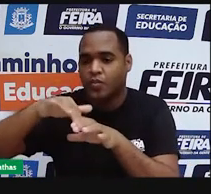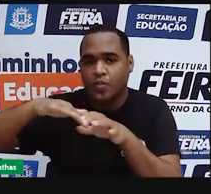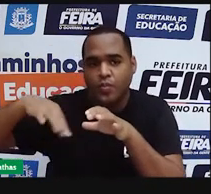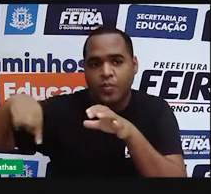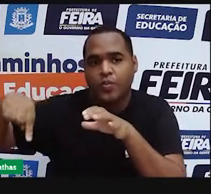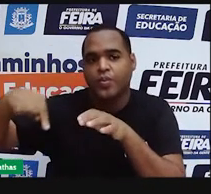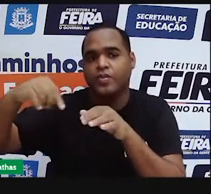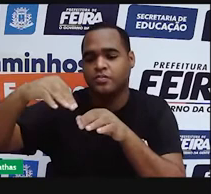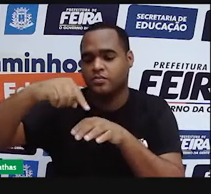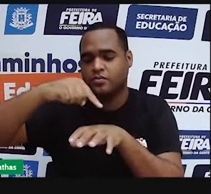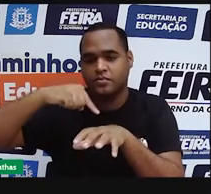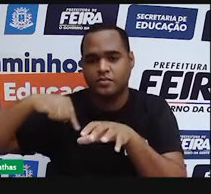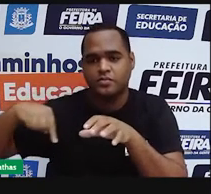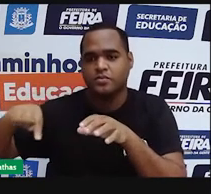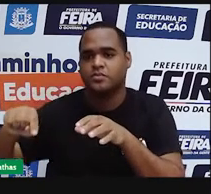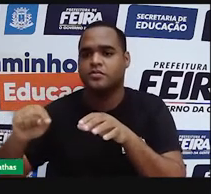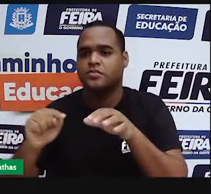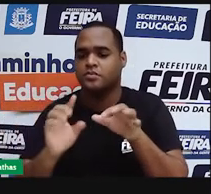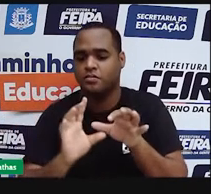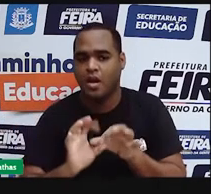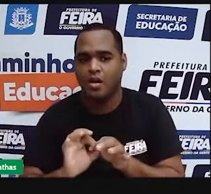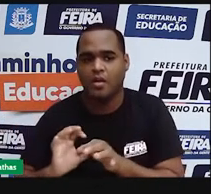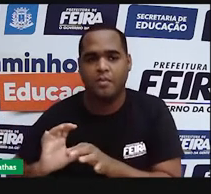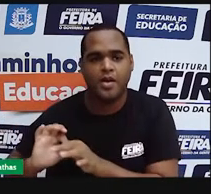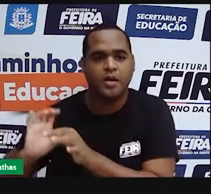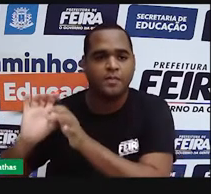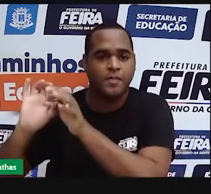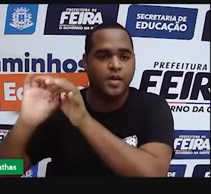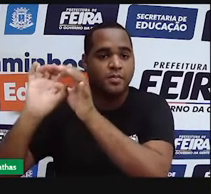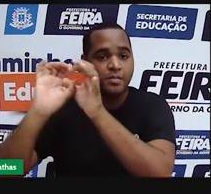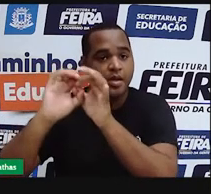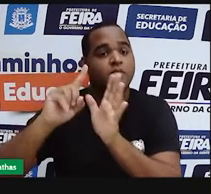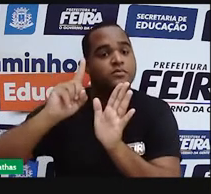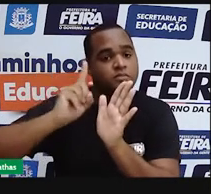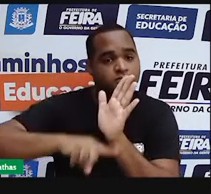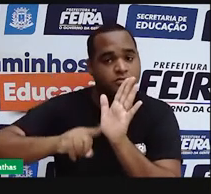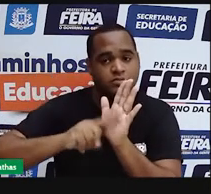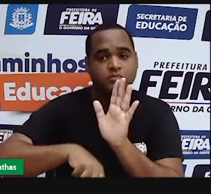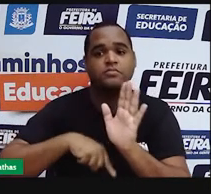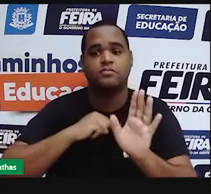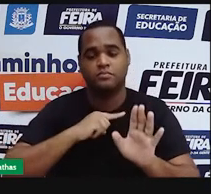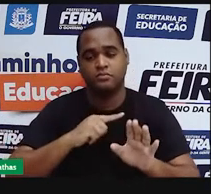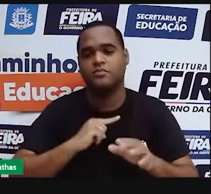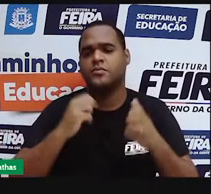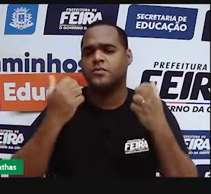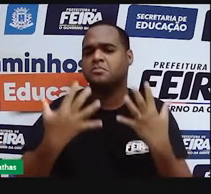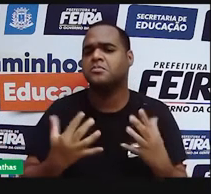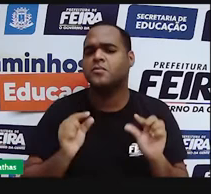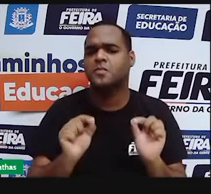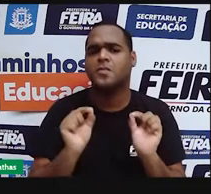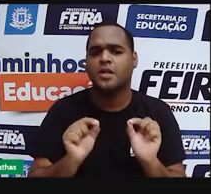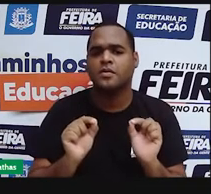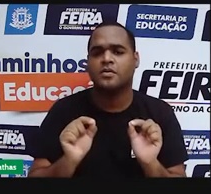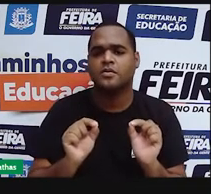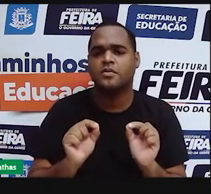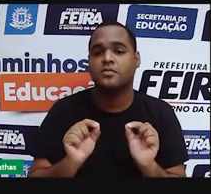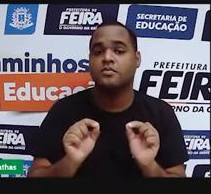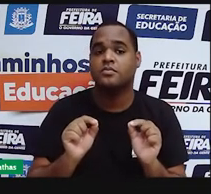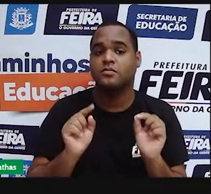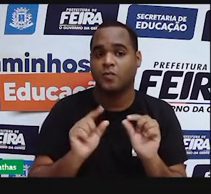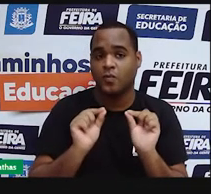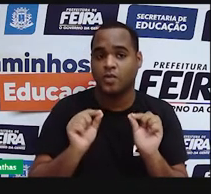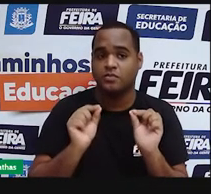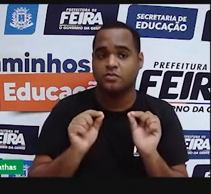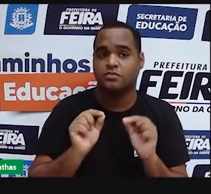existiam órbitas com partículas de carga negativa. Hoje a gente chama essas órbitas circulares ao